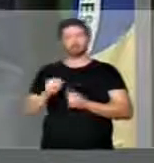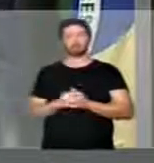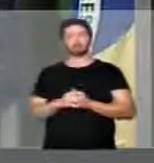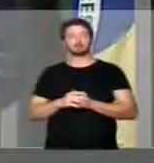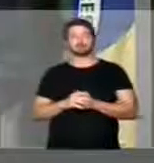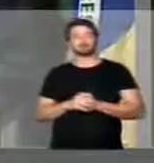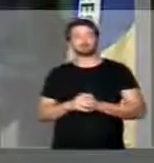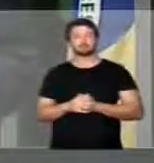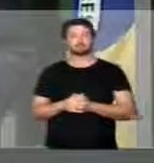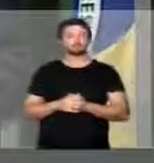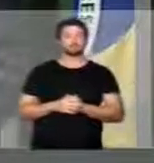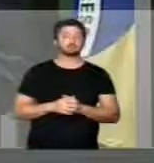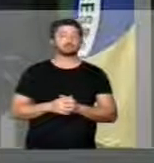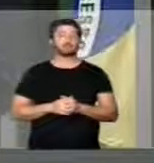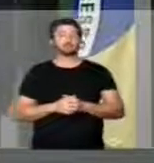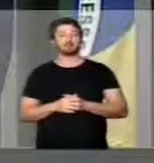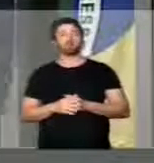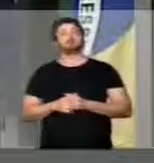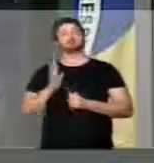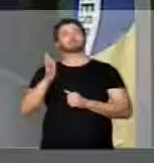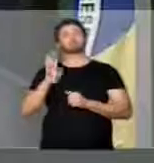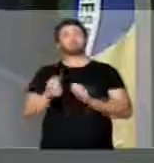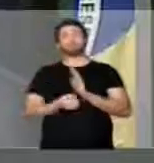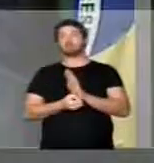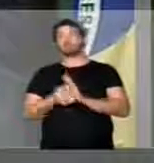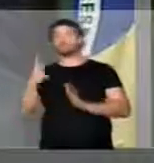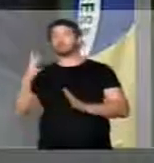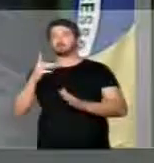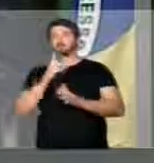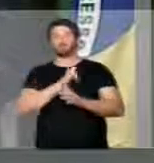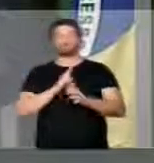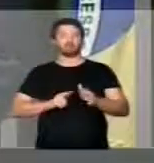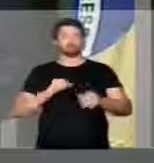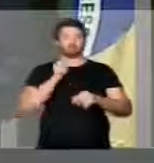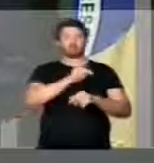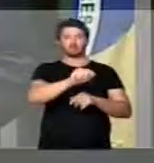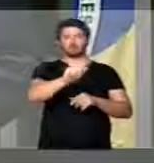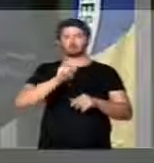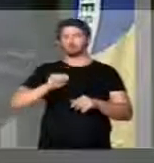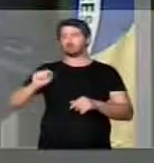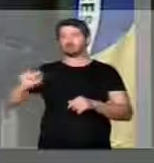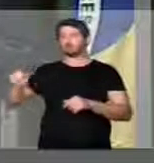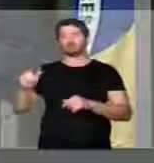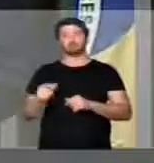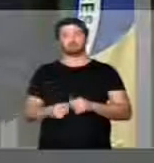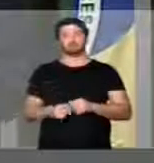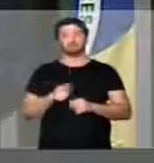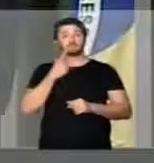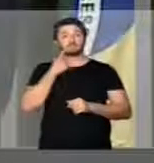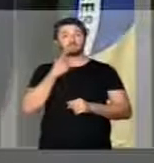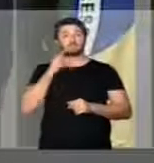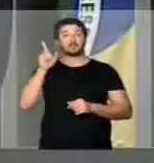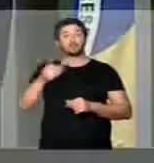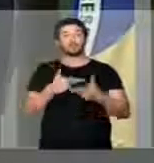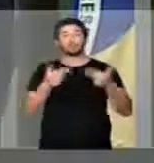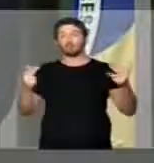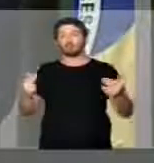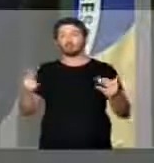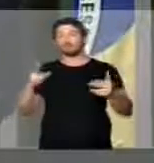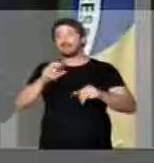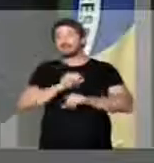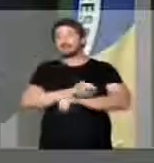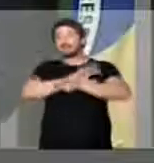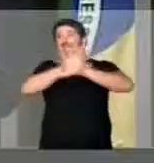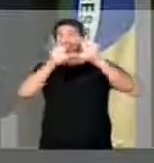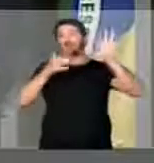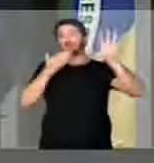E isso se repetindo em vários momentos do governo. Isso, senhor presidente, é uma mensagem que precisa ficar clara para a